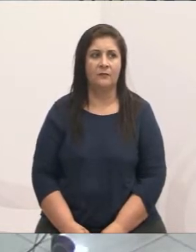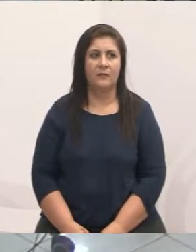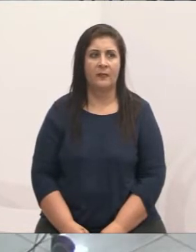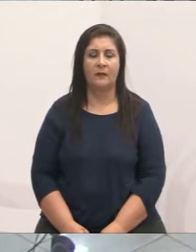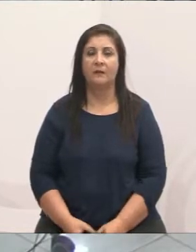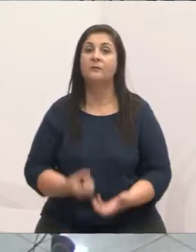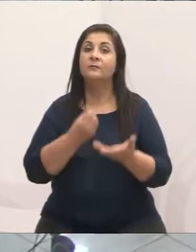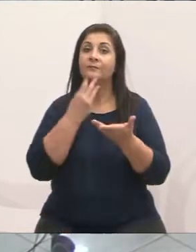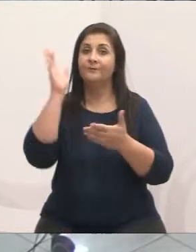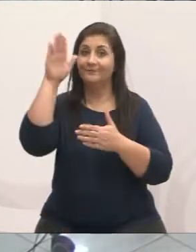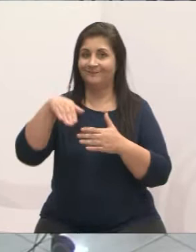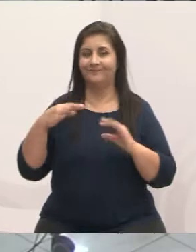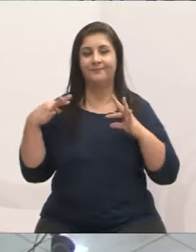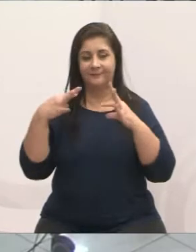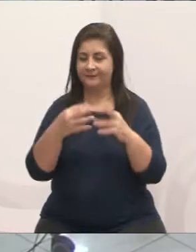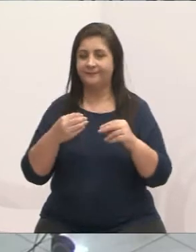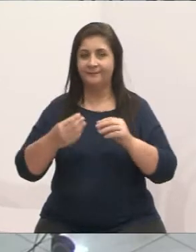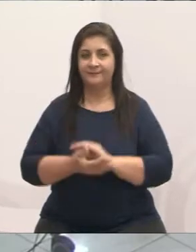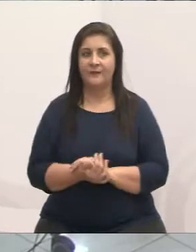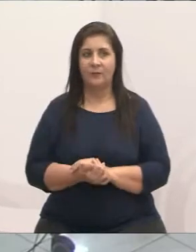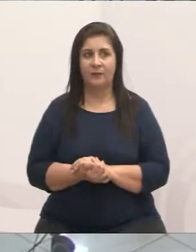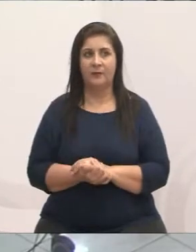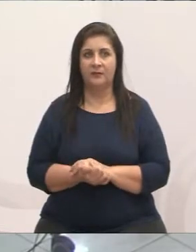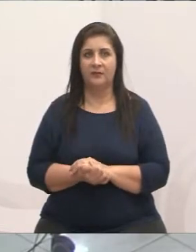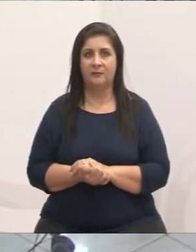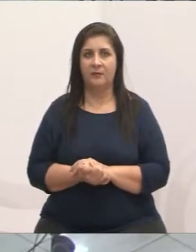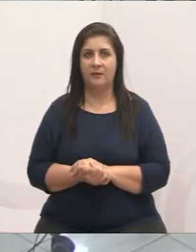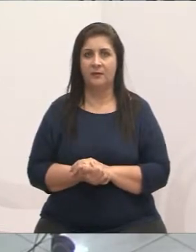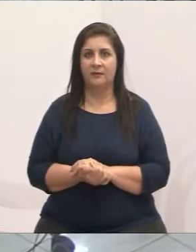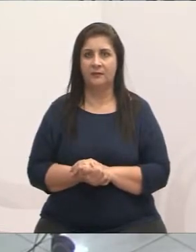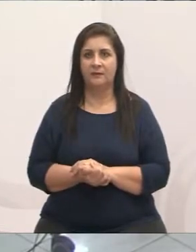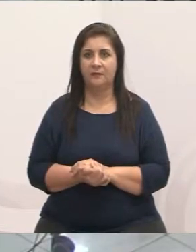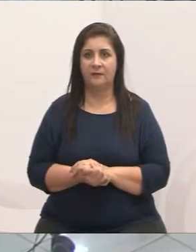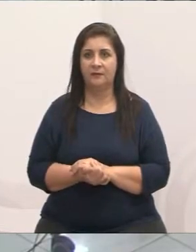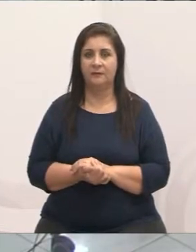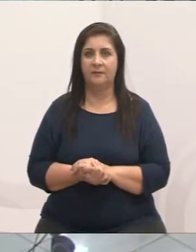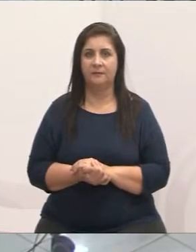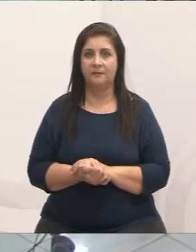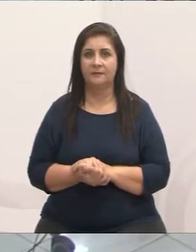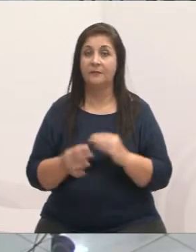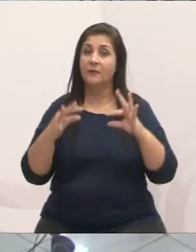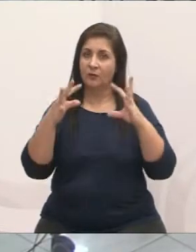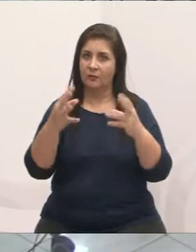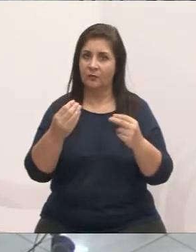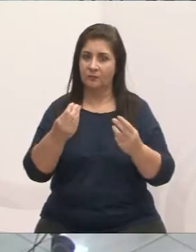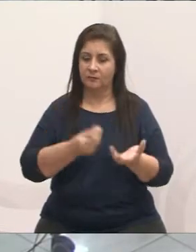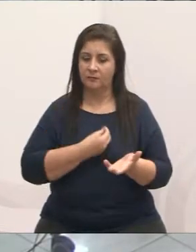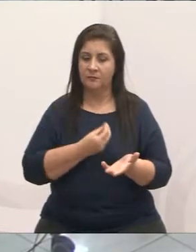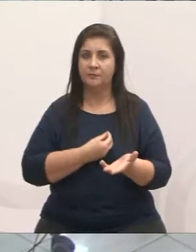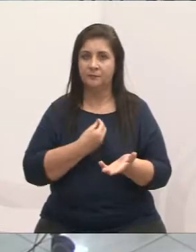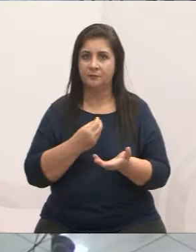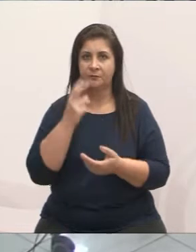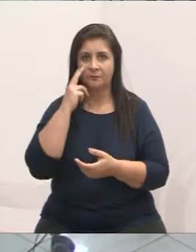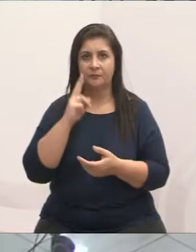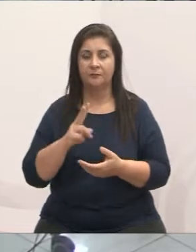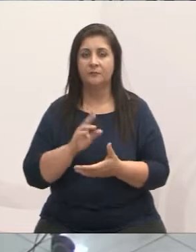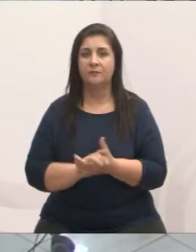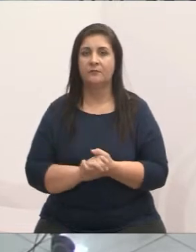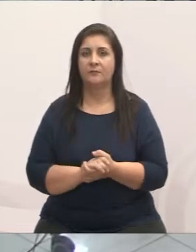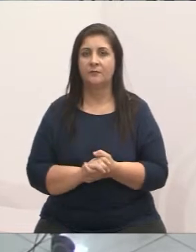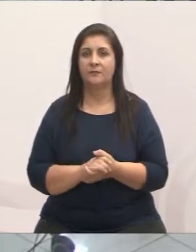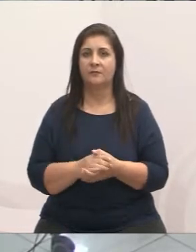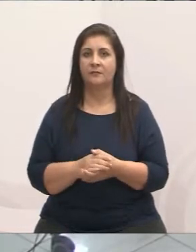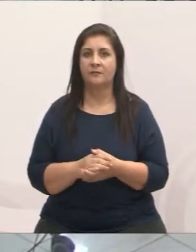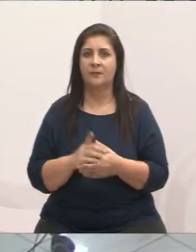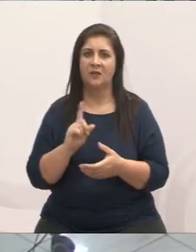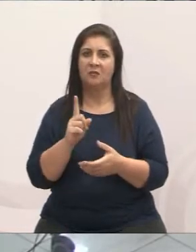Boa tarde a todos, presentes aqui, os que estão em casa, nos assistindo. Gostaria de comentar, eu não